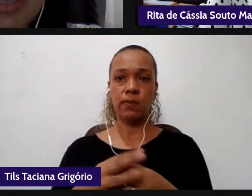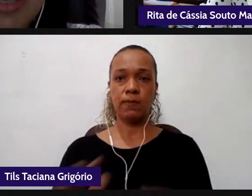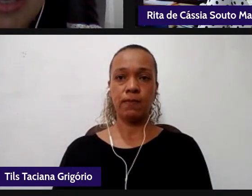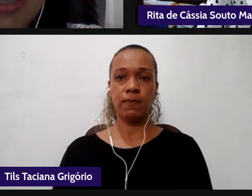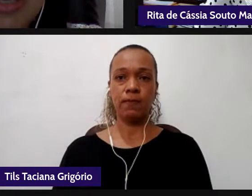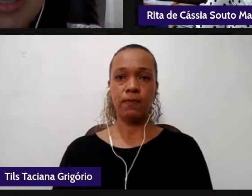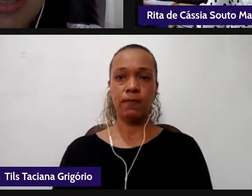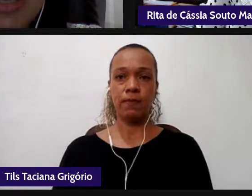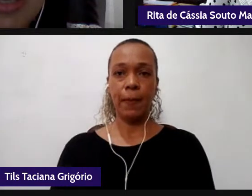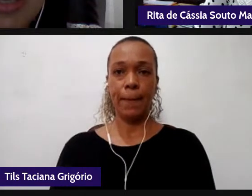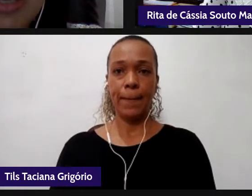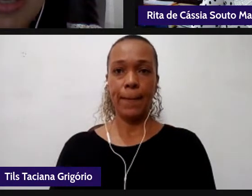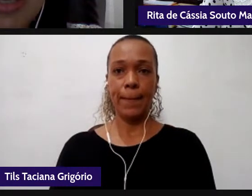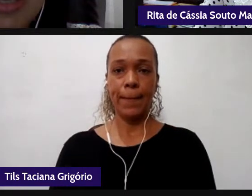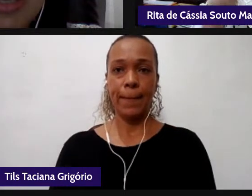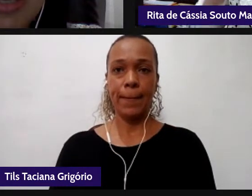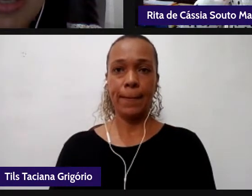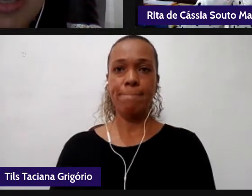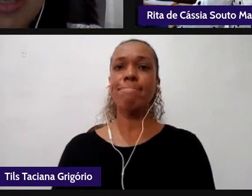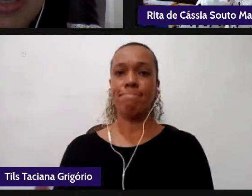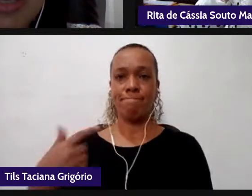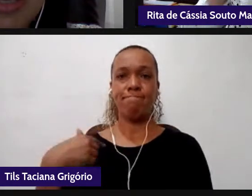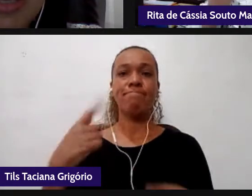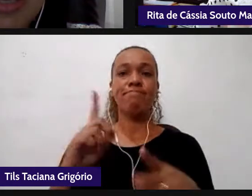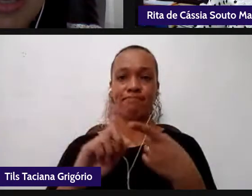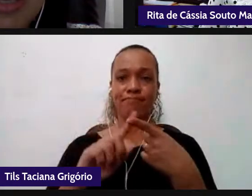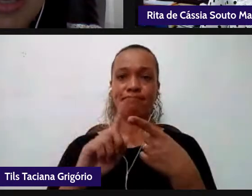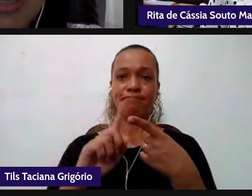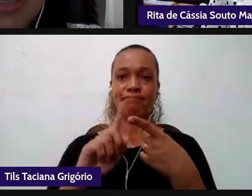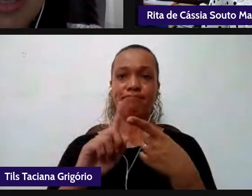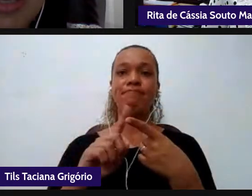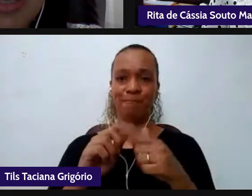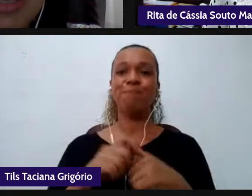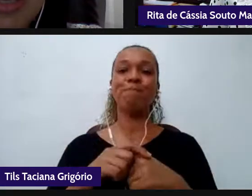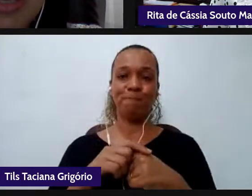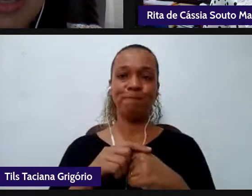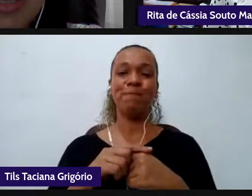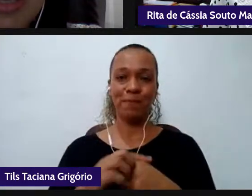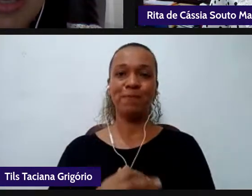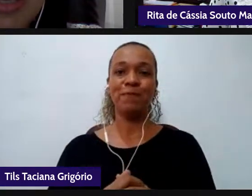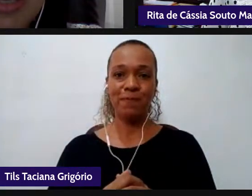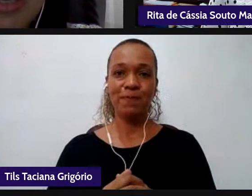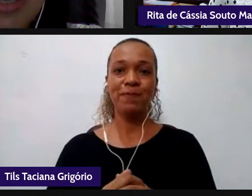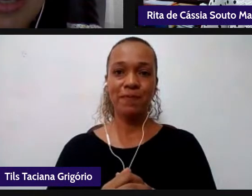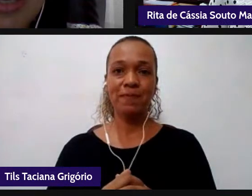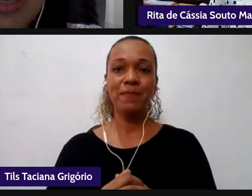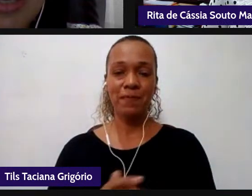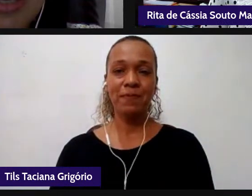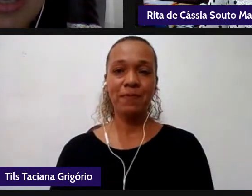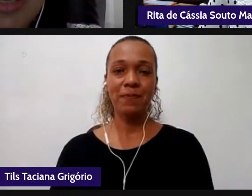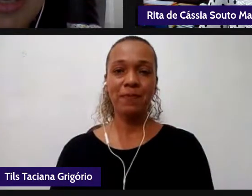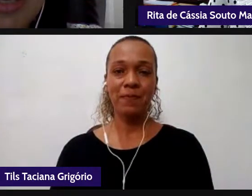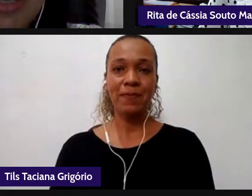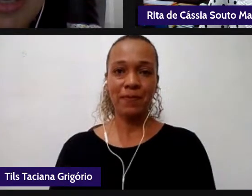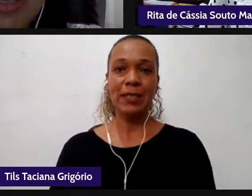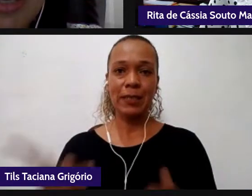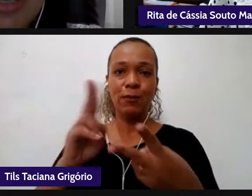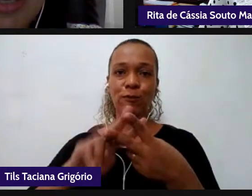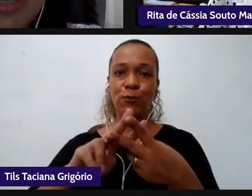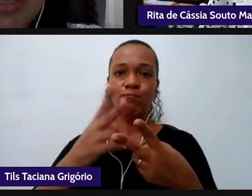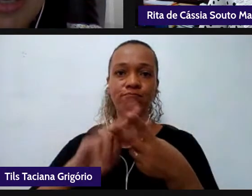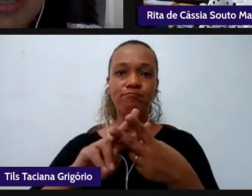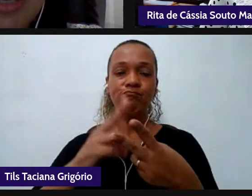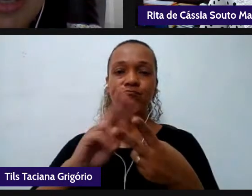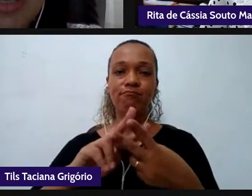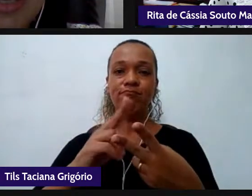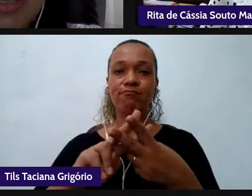aqui para mim travou um pouco né Tassiana como você parou também eu imagino que foi para nós vamos